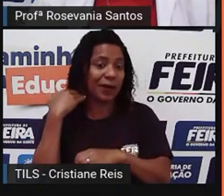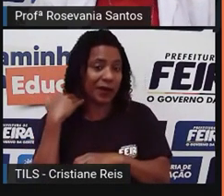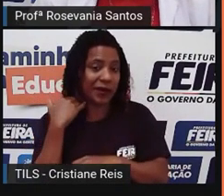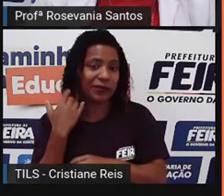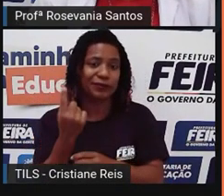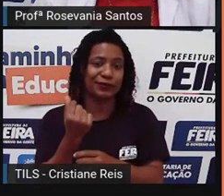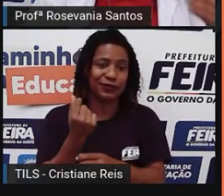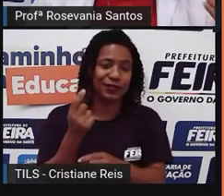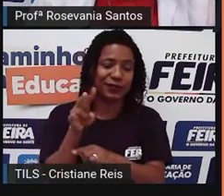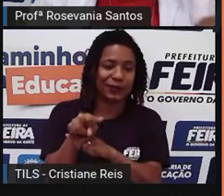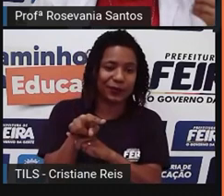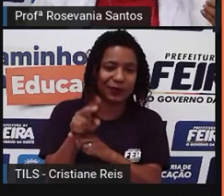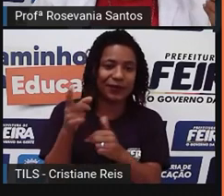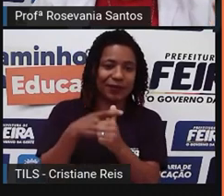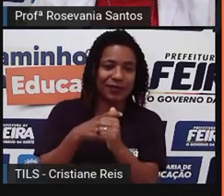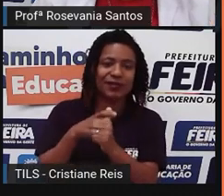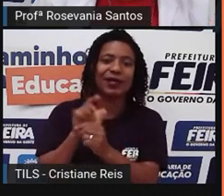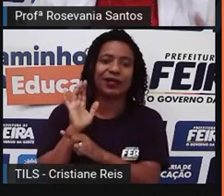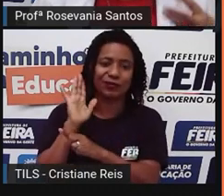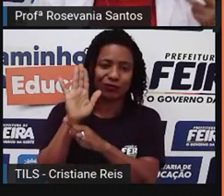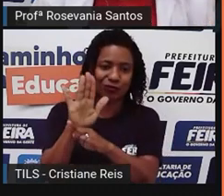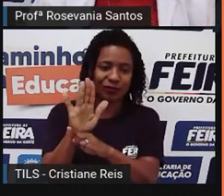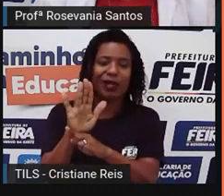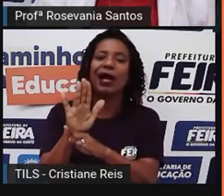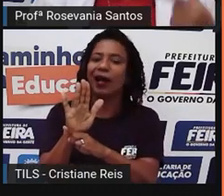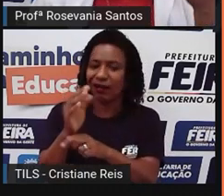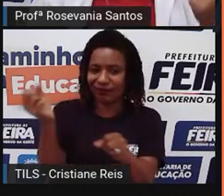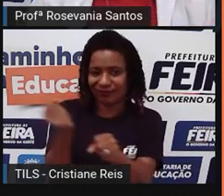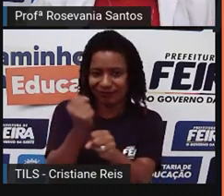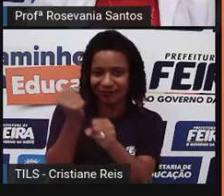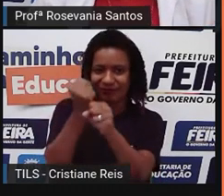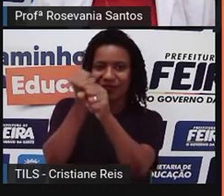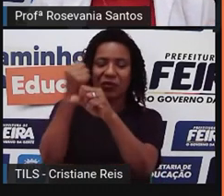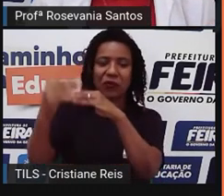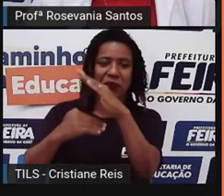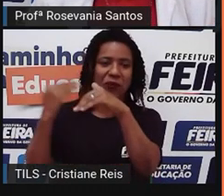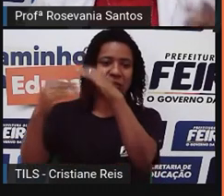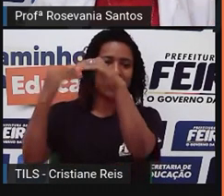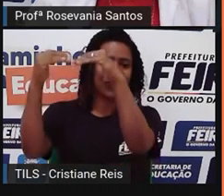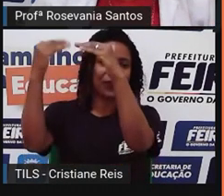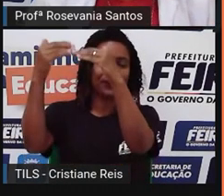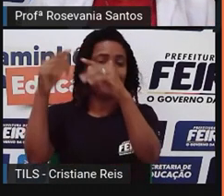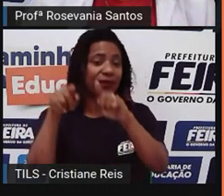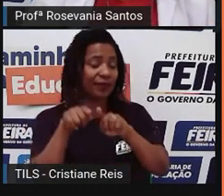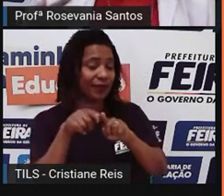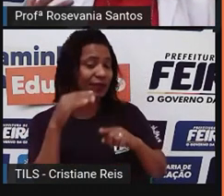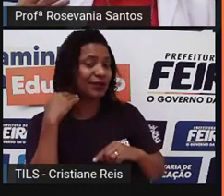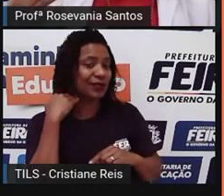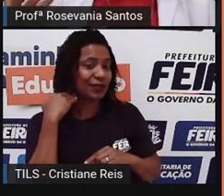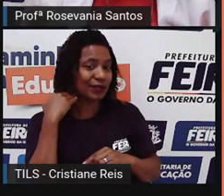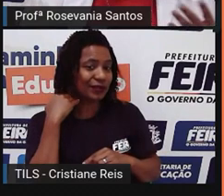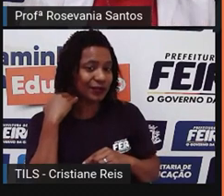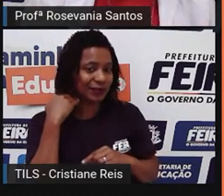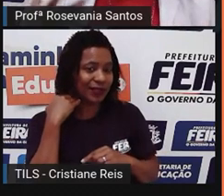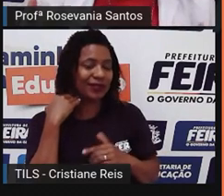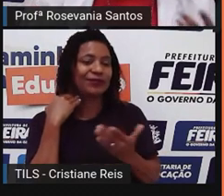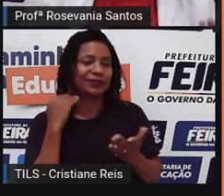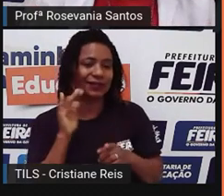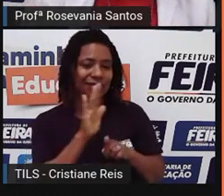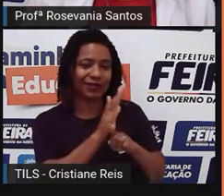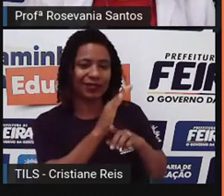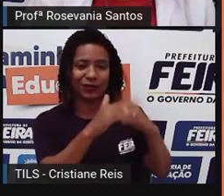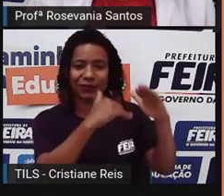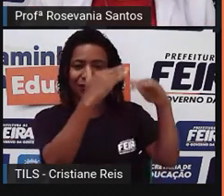capitais financeiros, e que também até a própria atividade bancária hoje tem evoluído bastante, principalmente, de acordo com esse